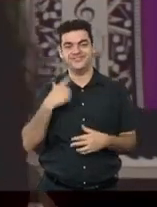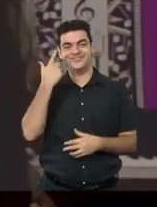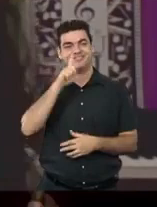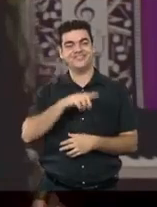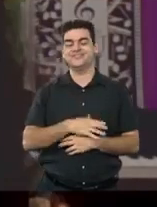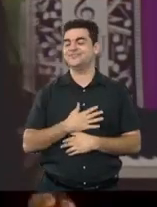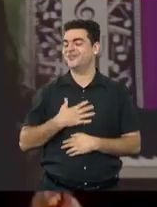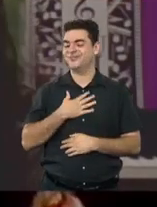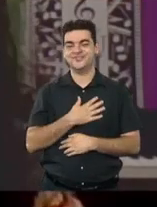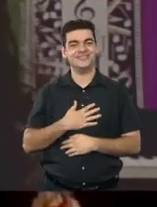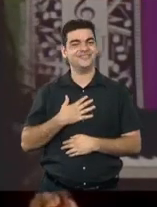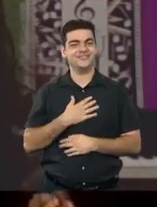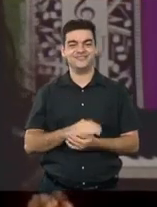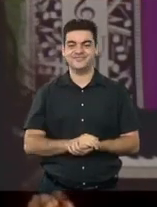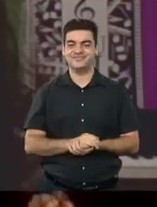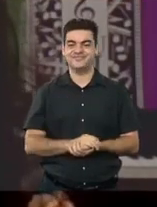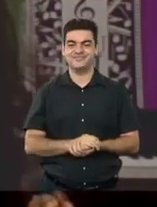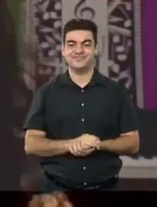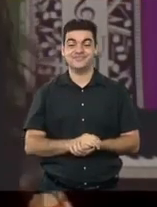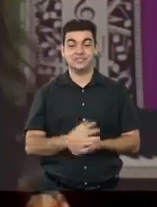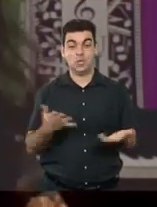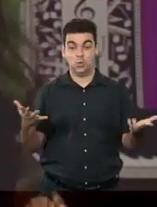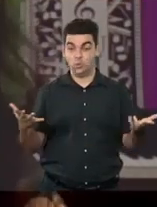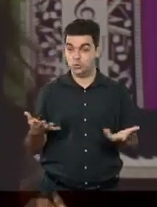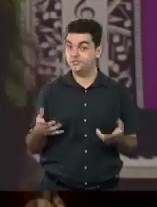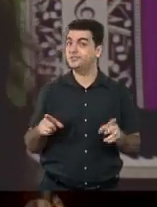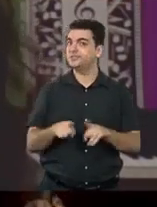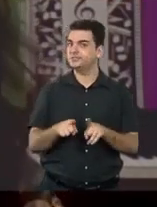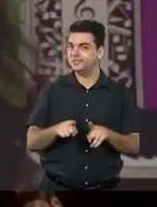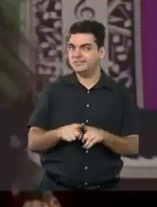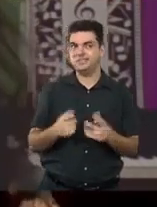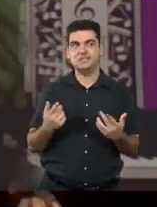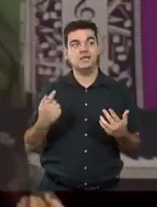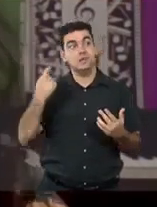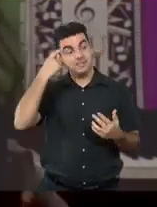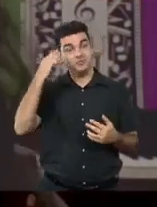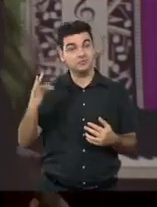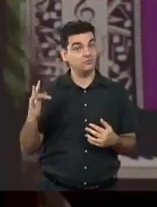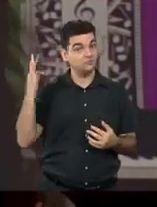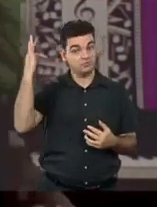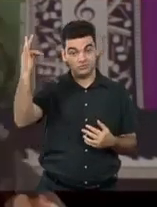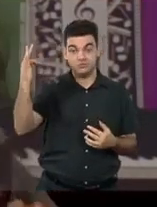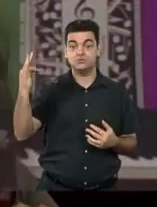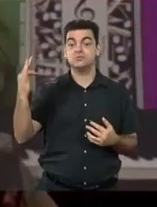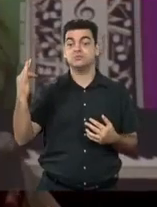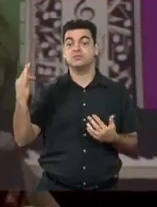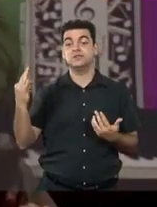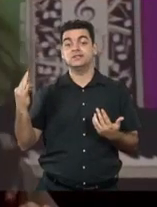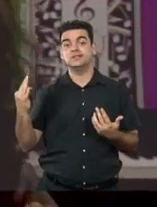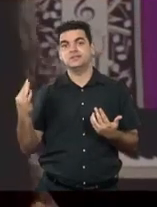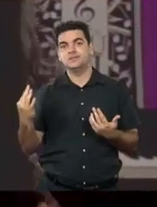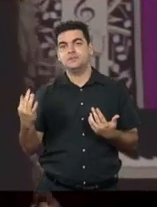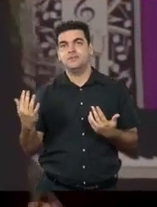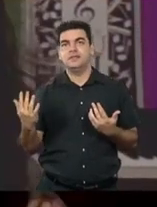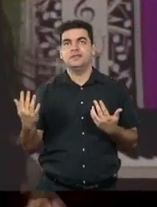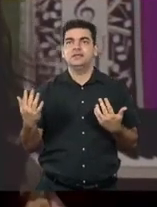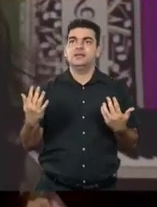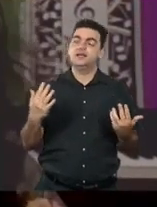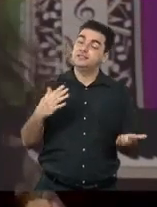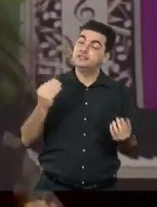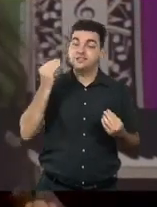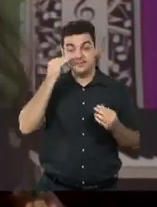tempo inteiro. Ainda hoje e por mais algum tempo de forma explícita ou sutil,